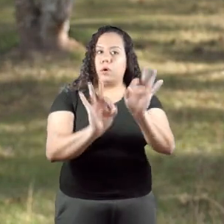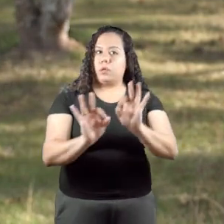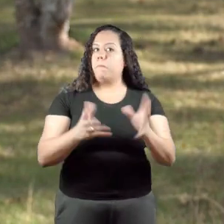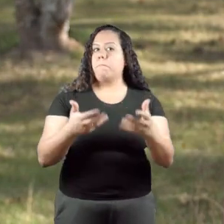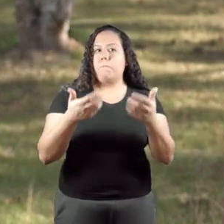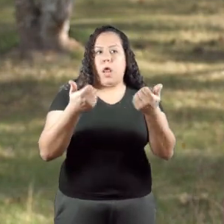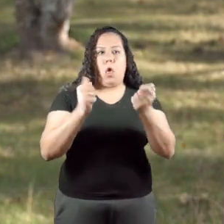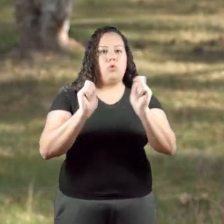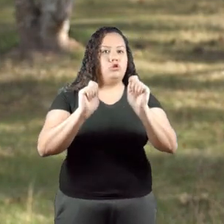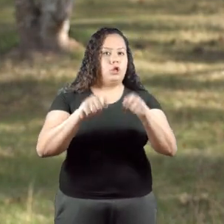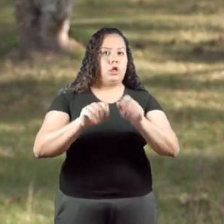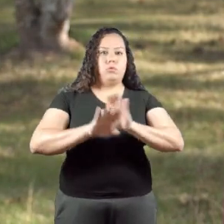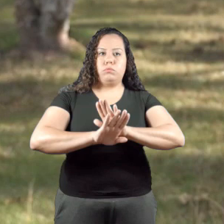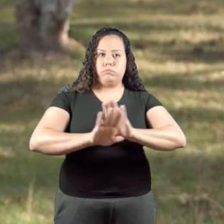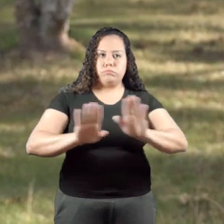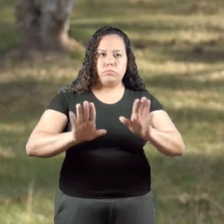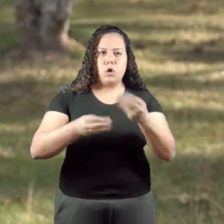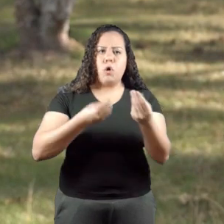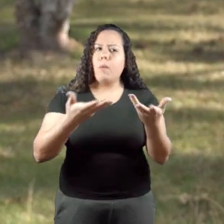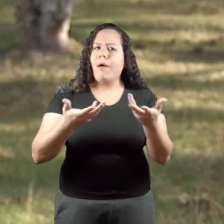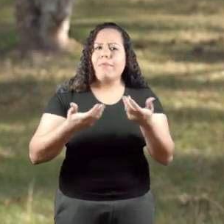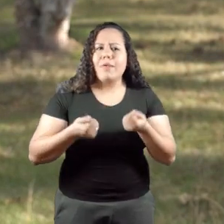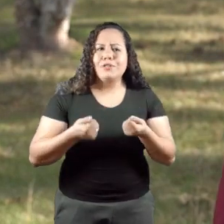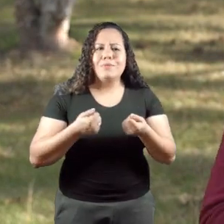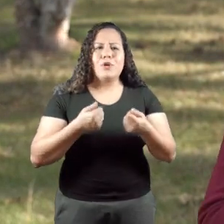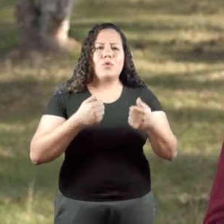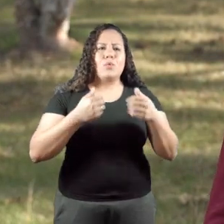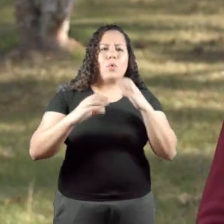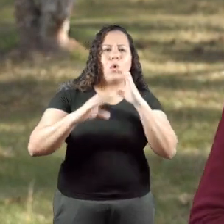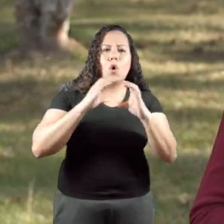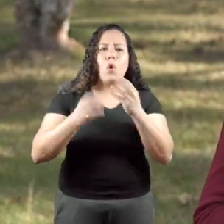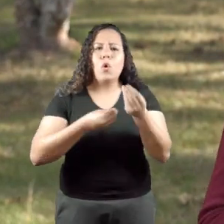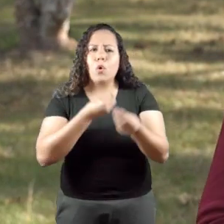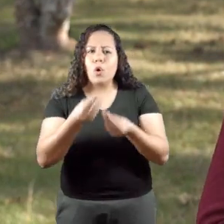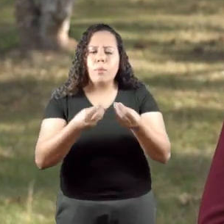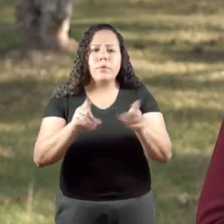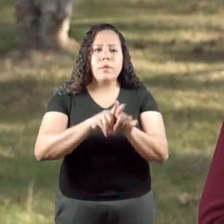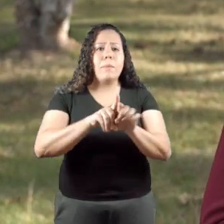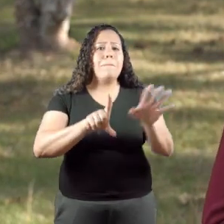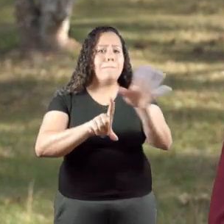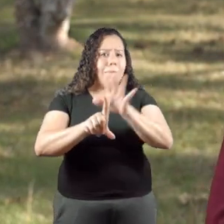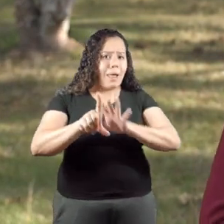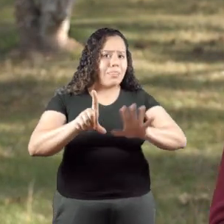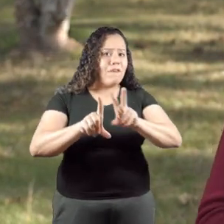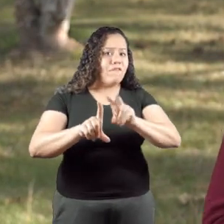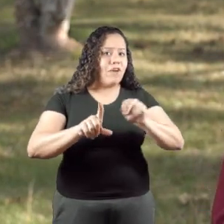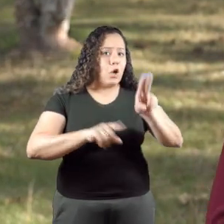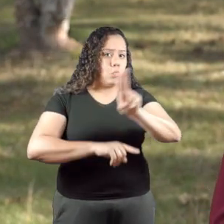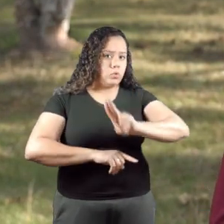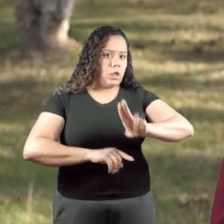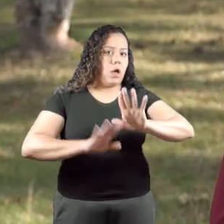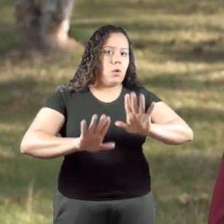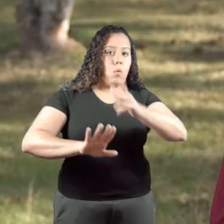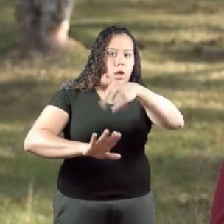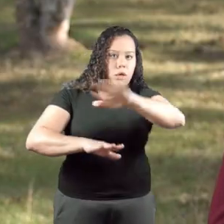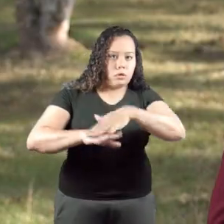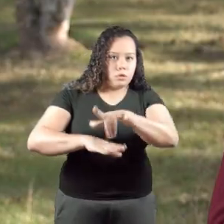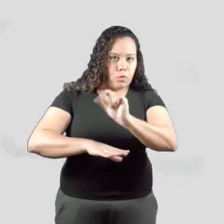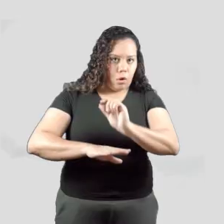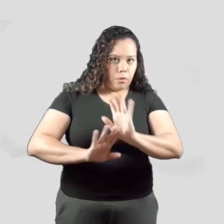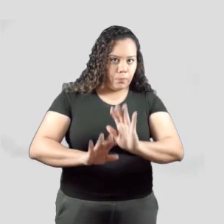organizará o melhor mecanismo para esse atendimento, os meios de comunicação e as plataformas que serão